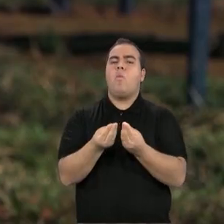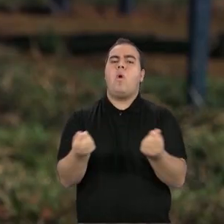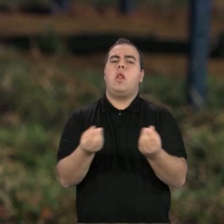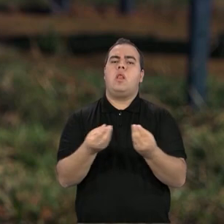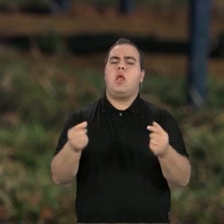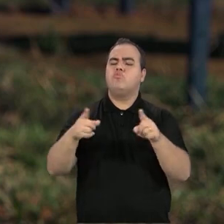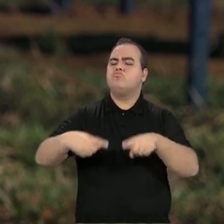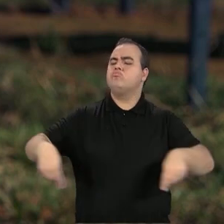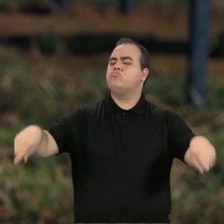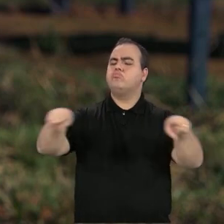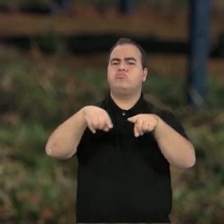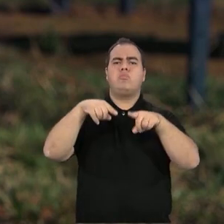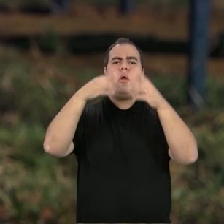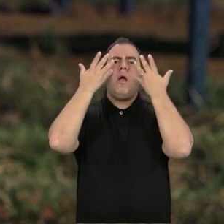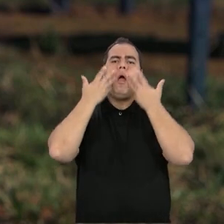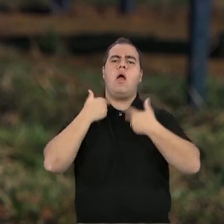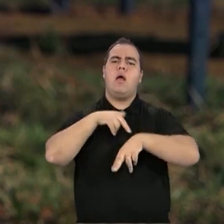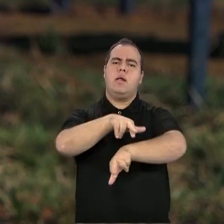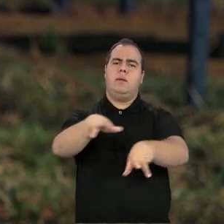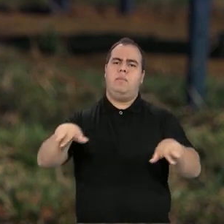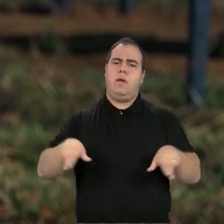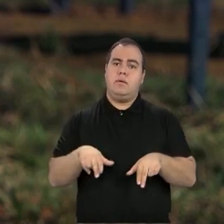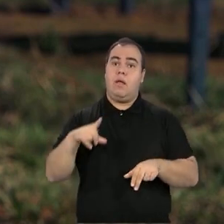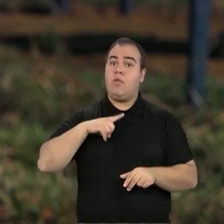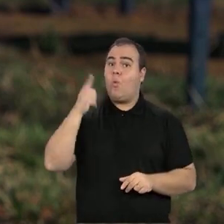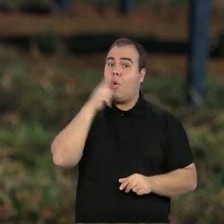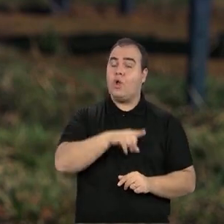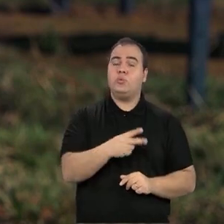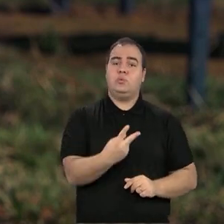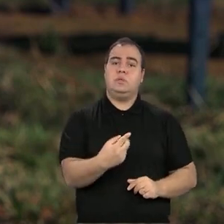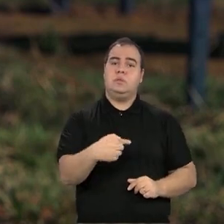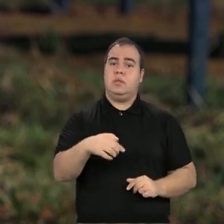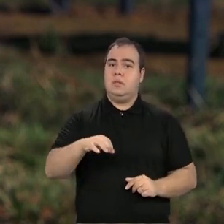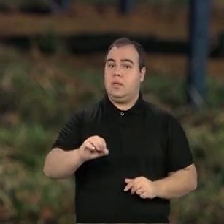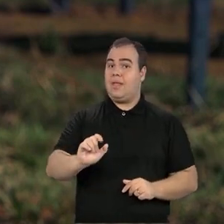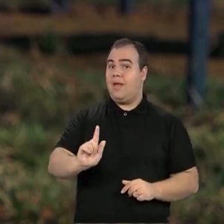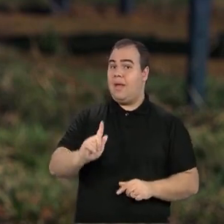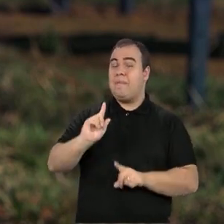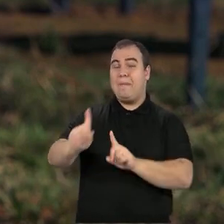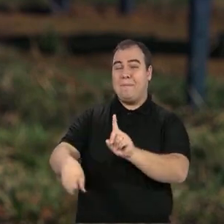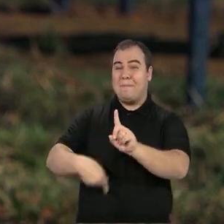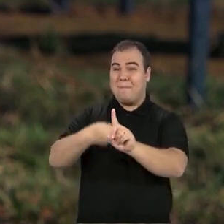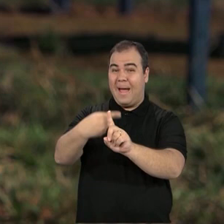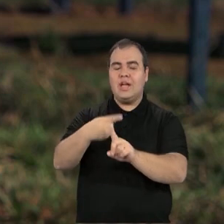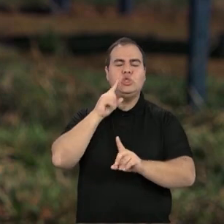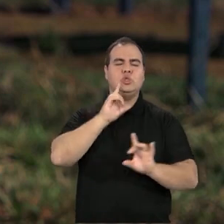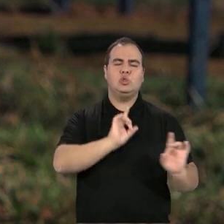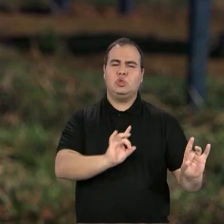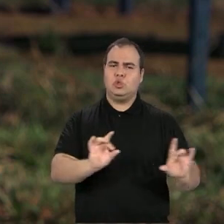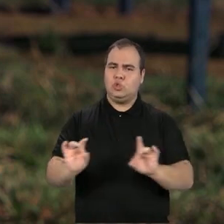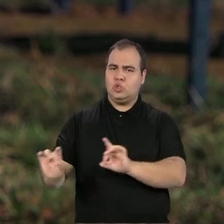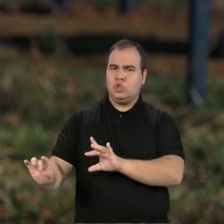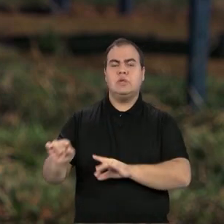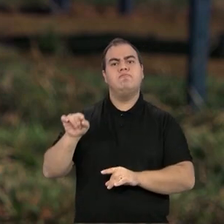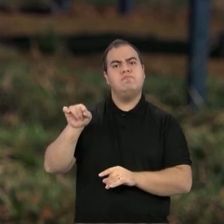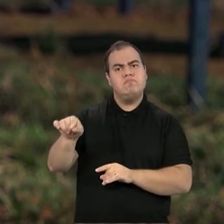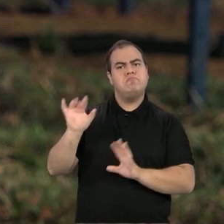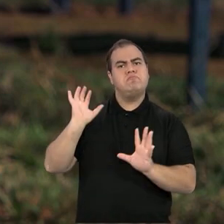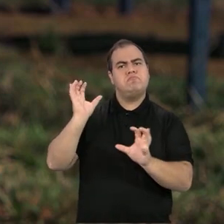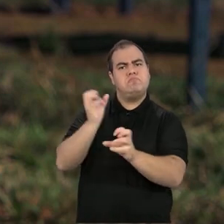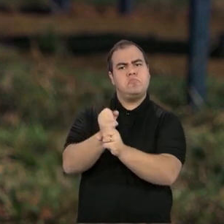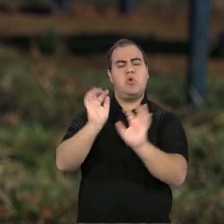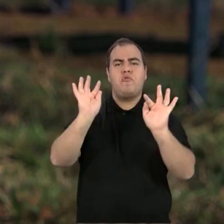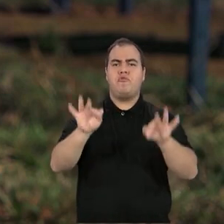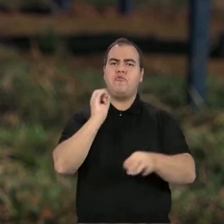Isso vai representar um ganho de até 270 gramas a mais por dia. Esse ganho, num final do ano, pode